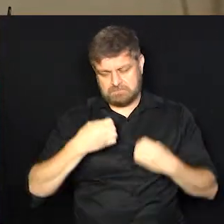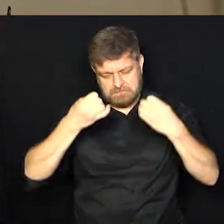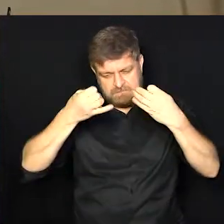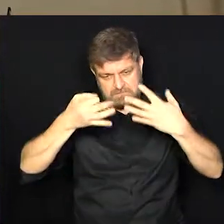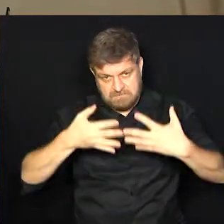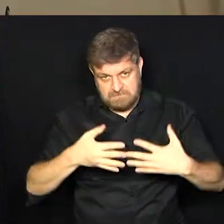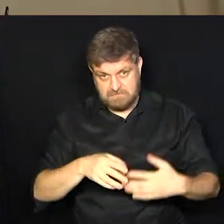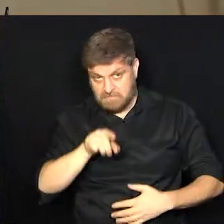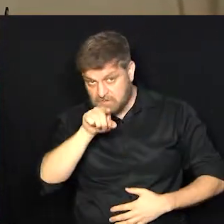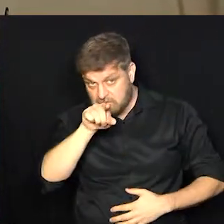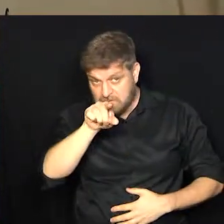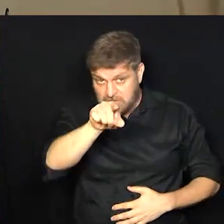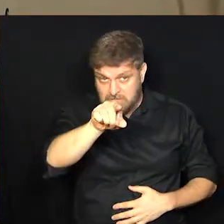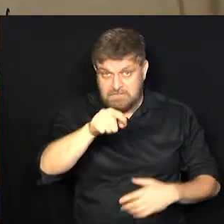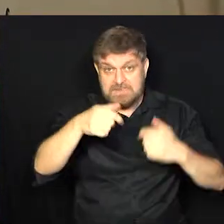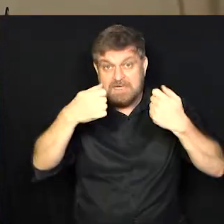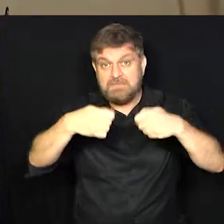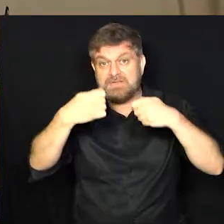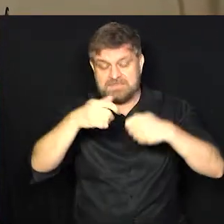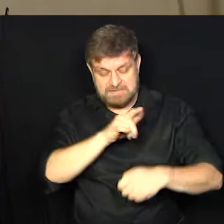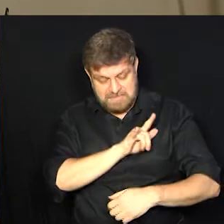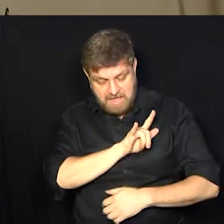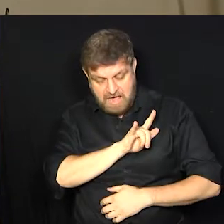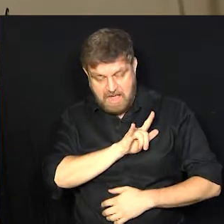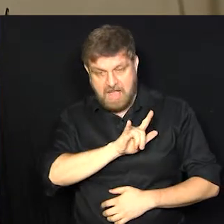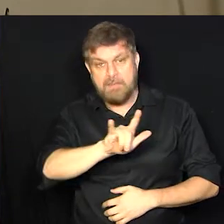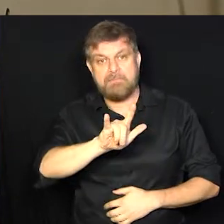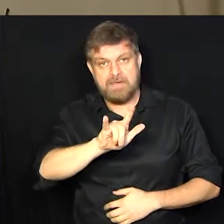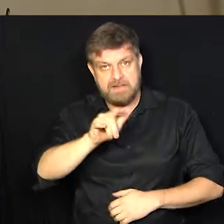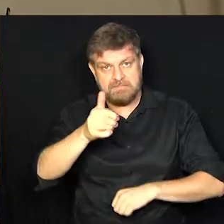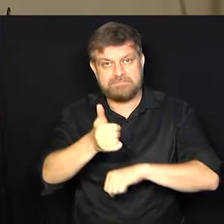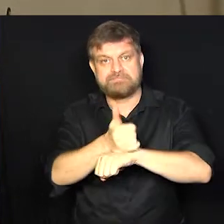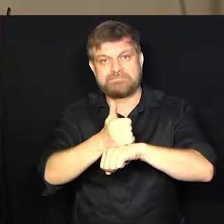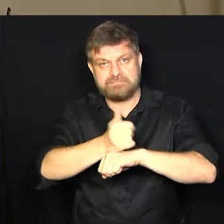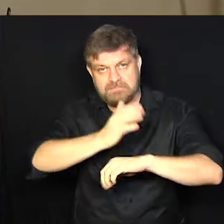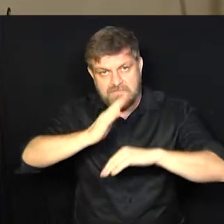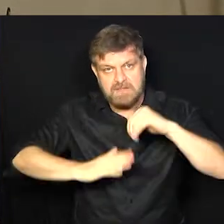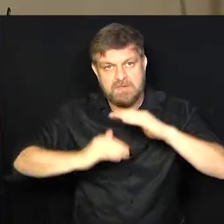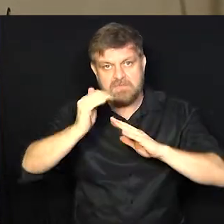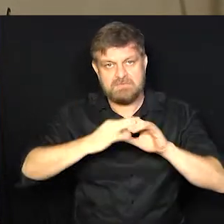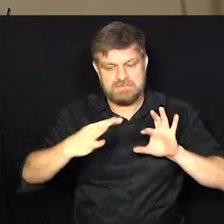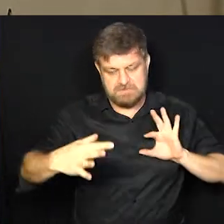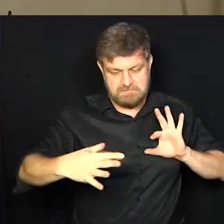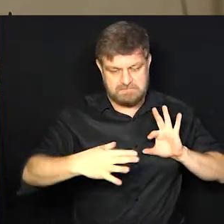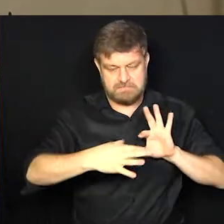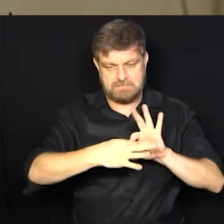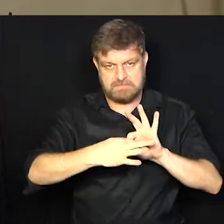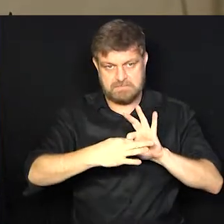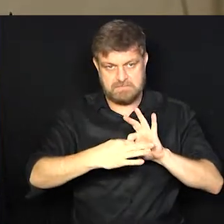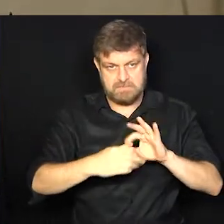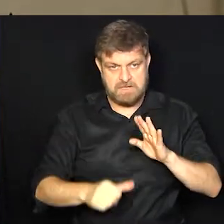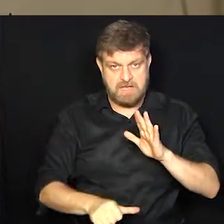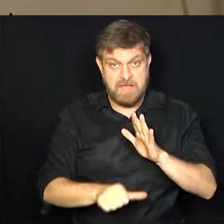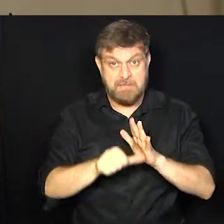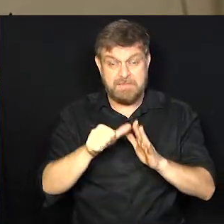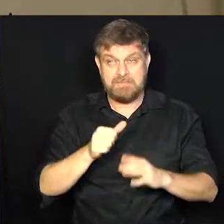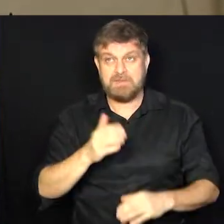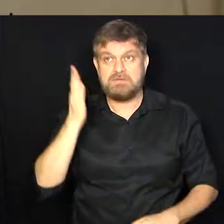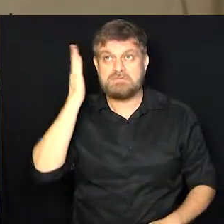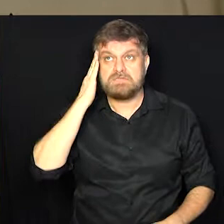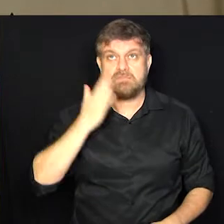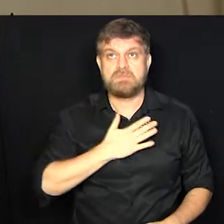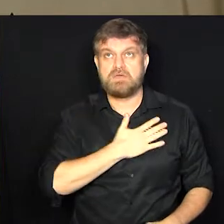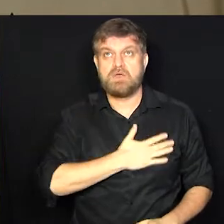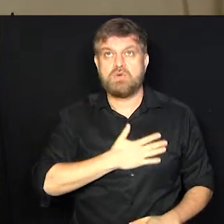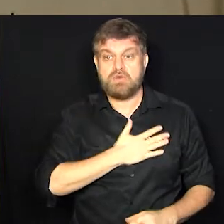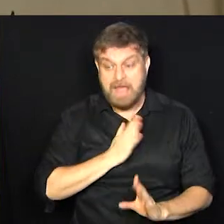Você precisa amar o que você faz. Primeiro, descobrir o que você gosta.